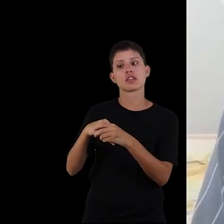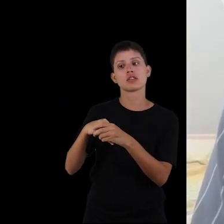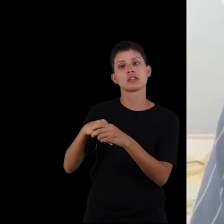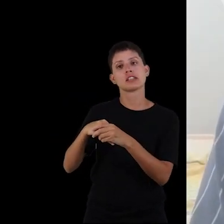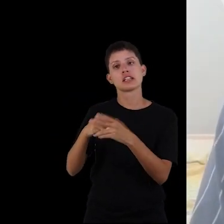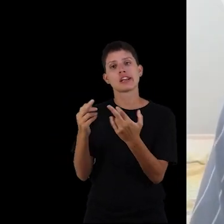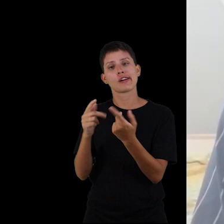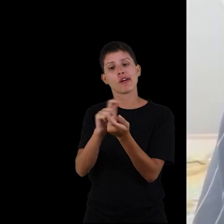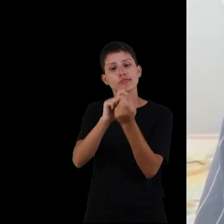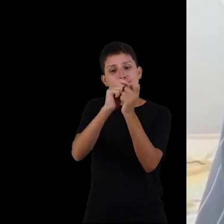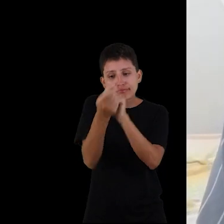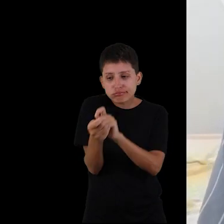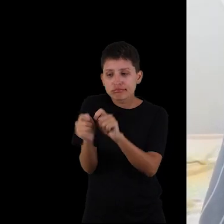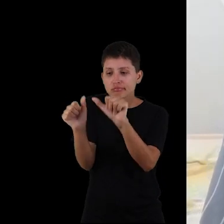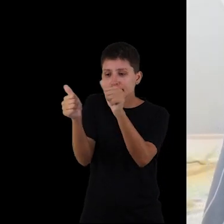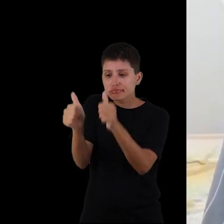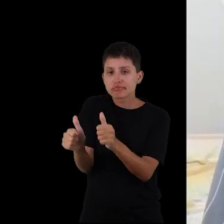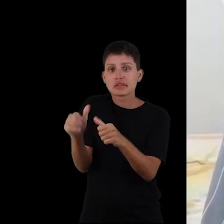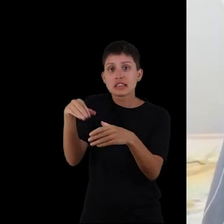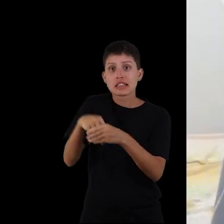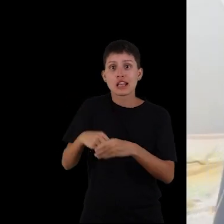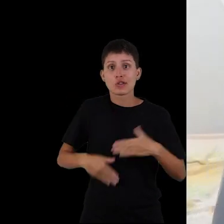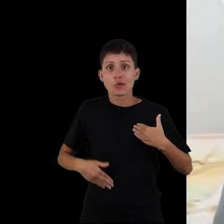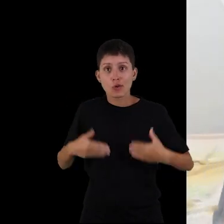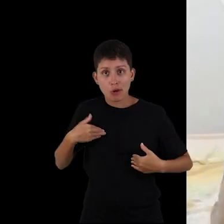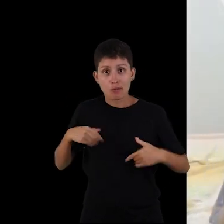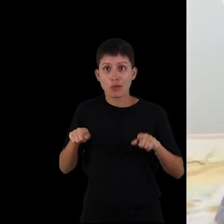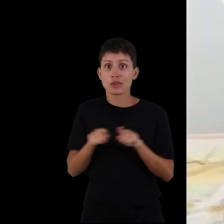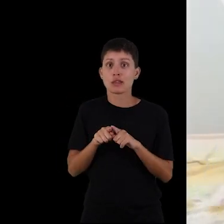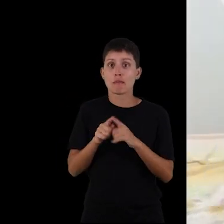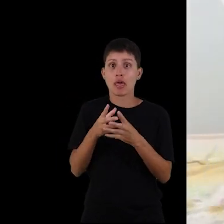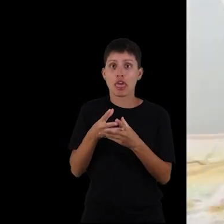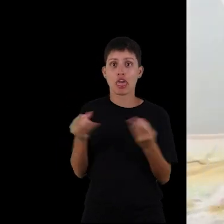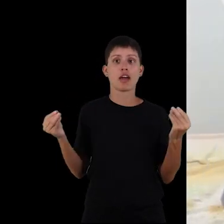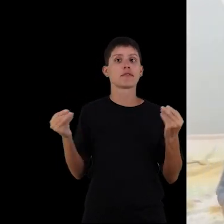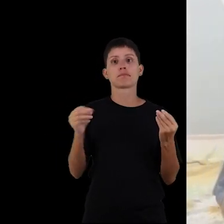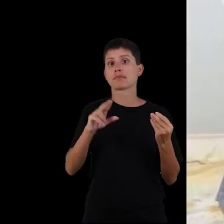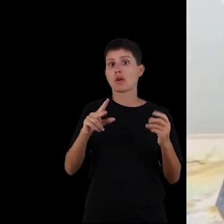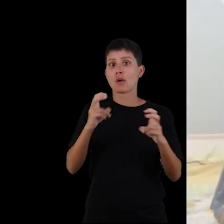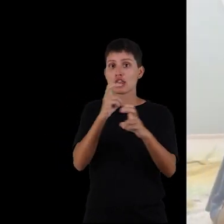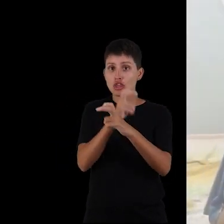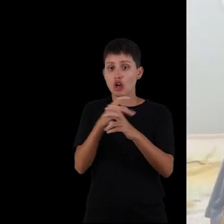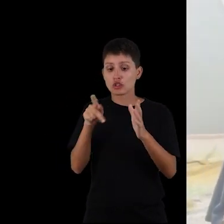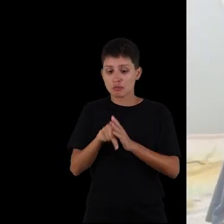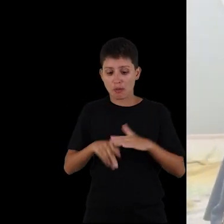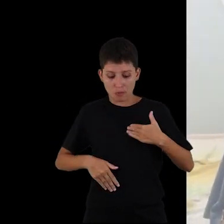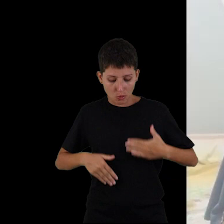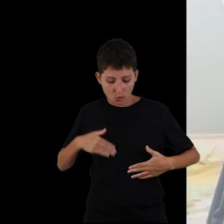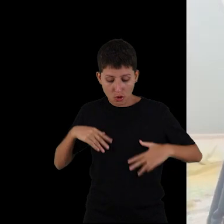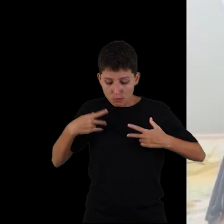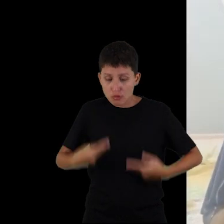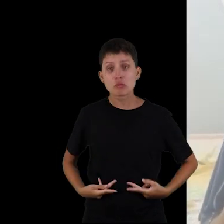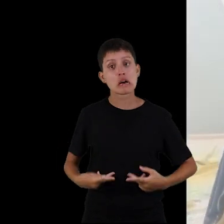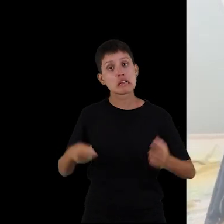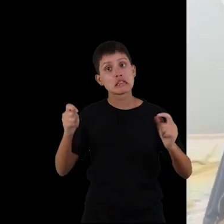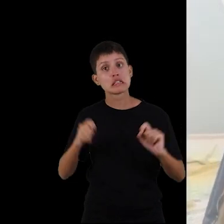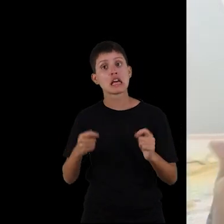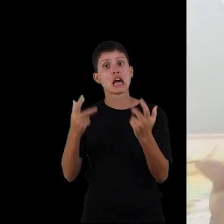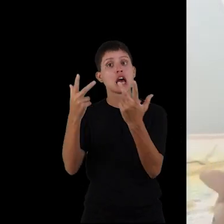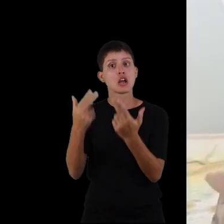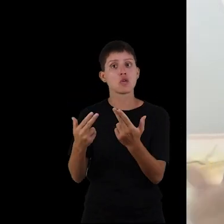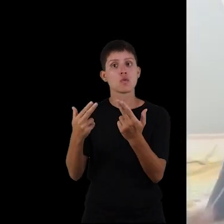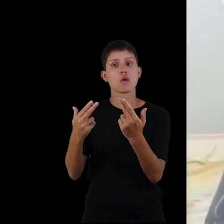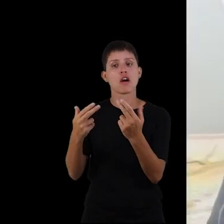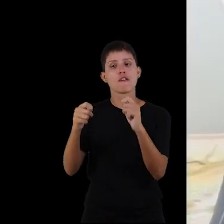alguma maneira, modular a resposta imunológica. Além de matar o parasita, não ser tóxico para as células humanas, ele poderia